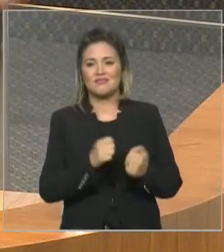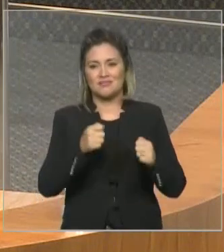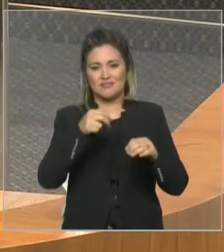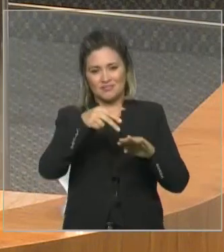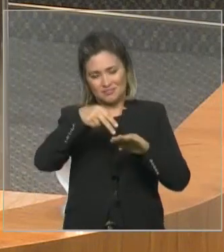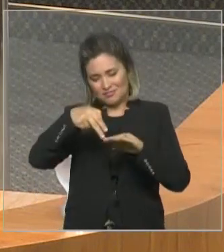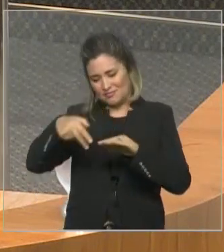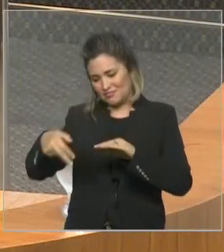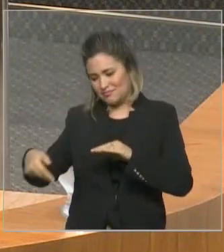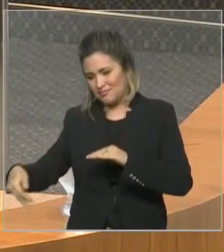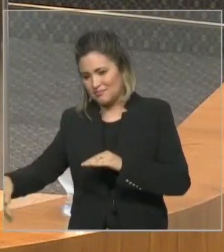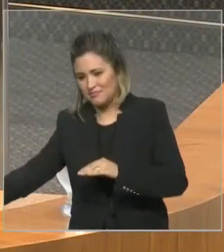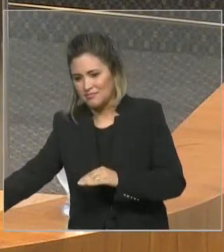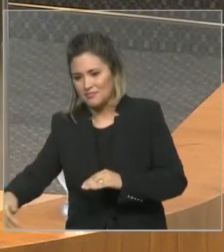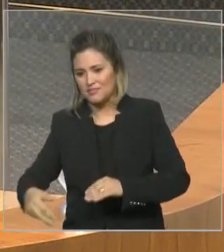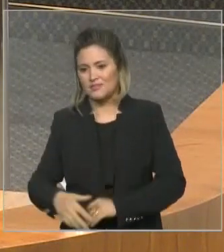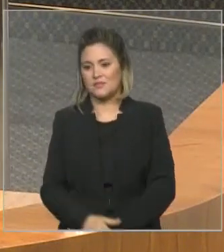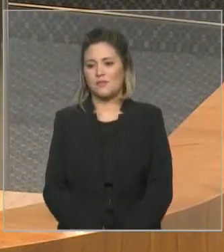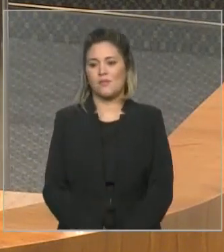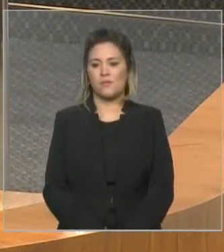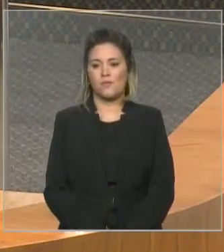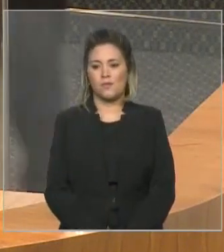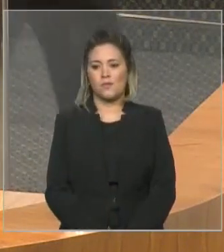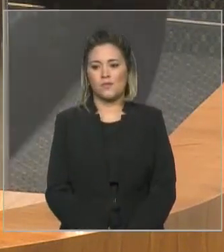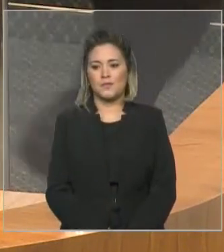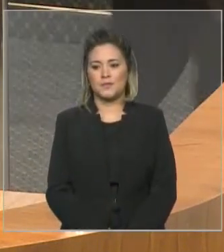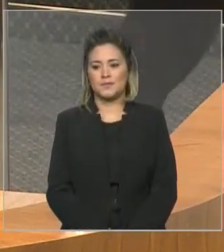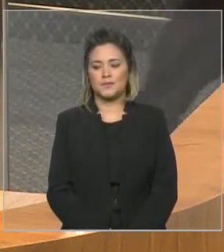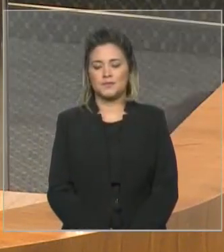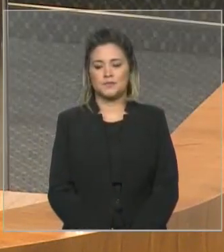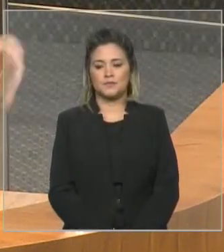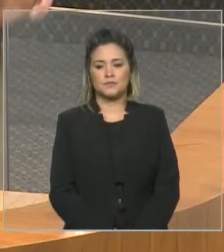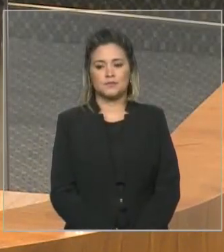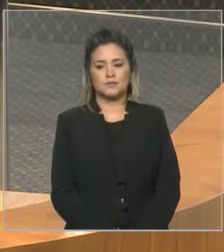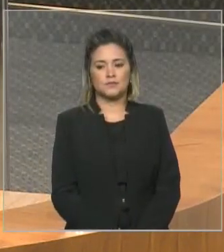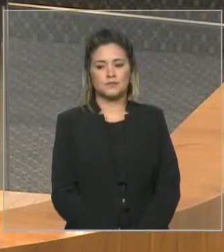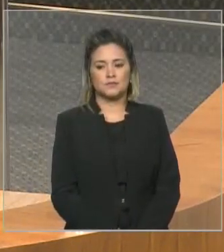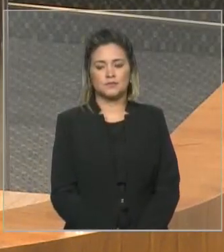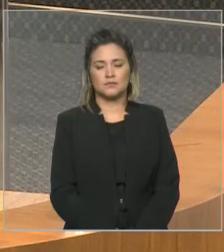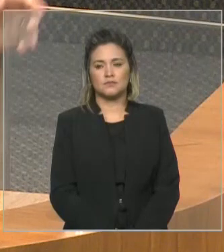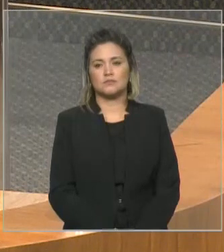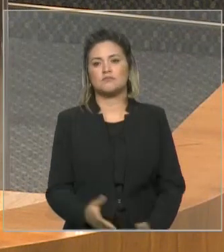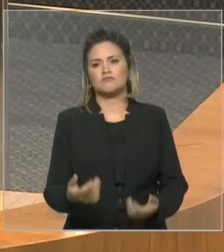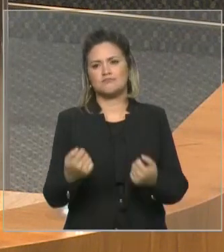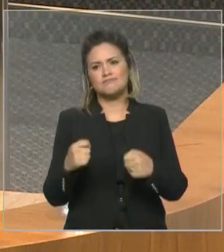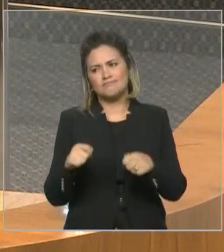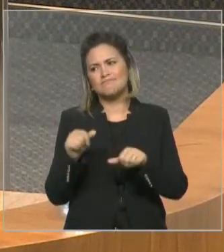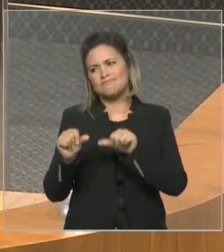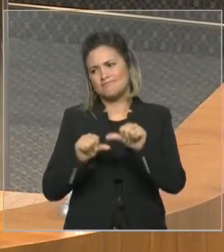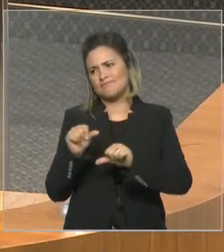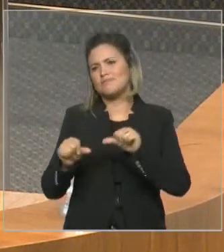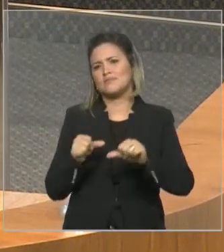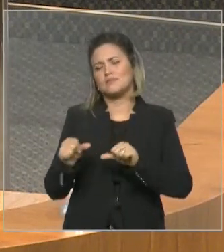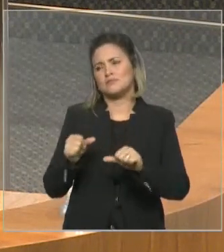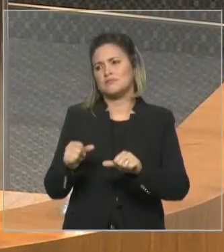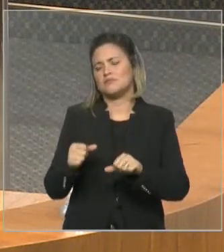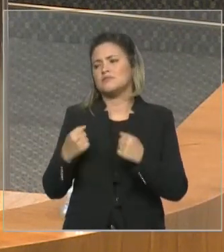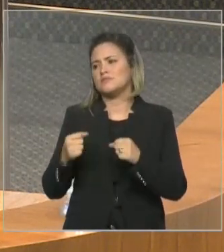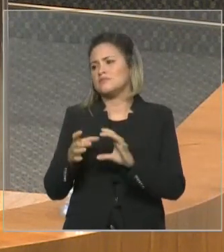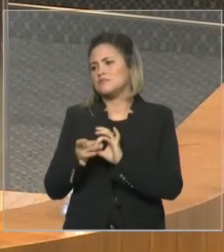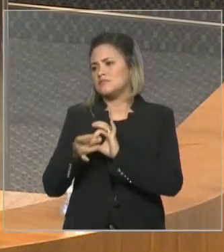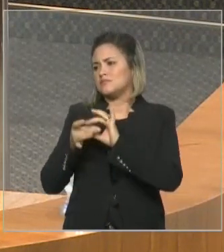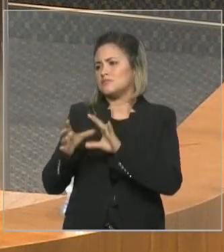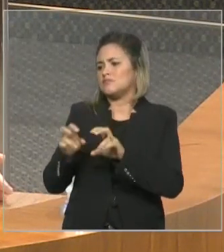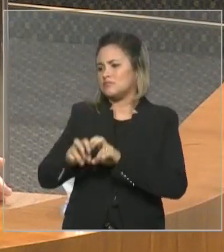Até já tínhamos dito isso, que nós precisávamos mudar o requerimento fazendo essa breve alteração, porque isso